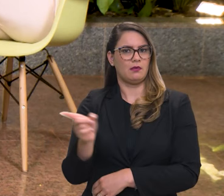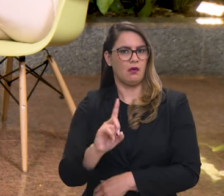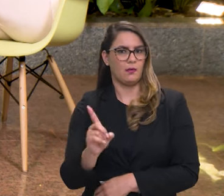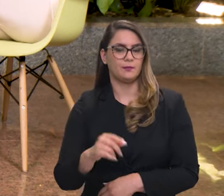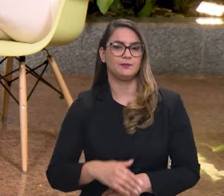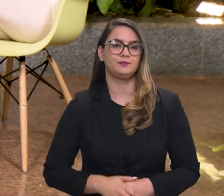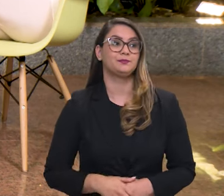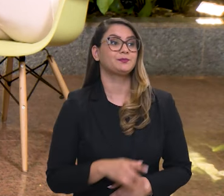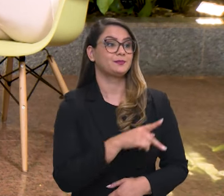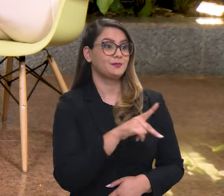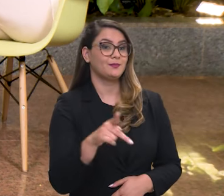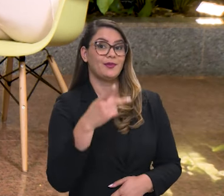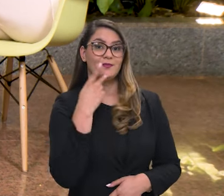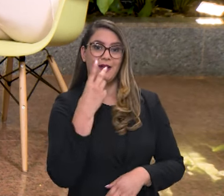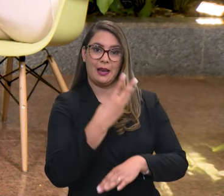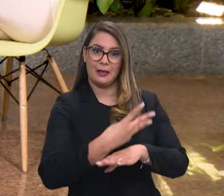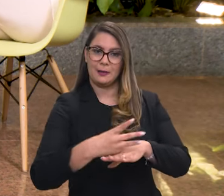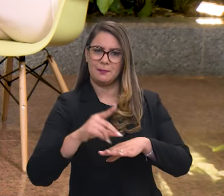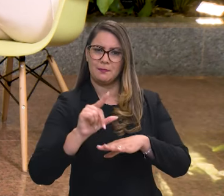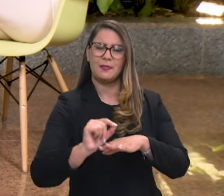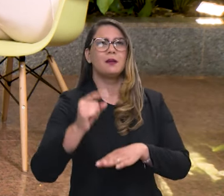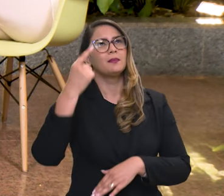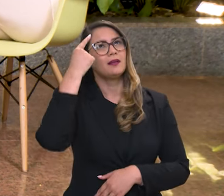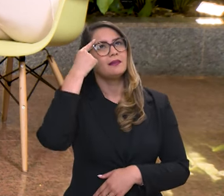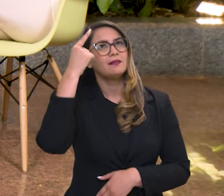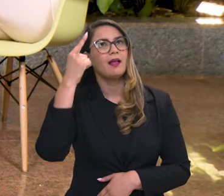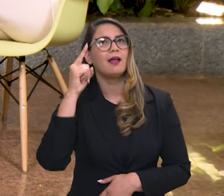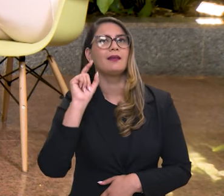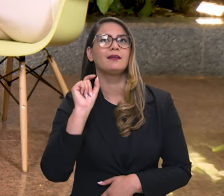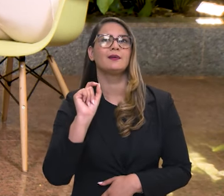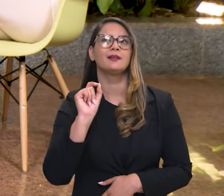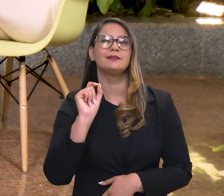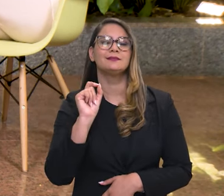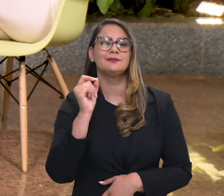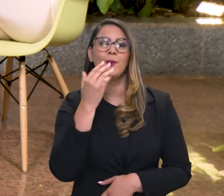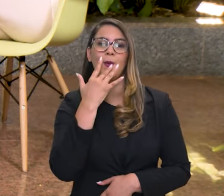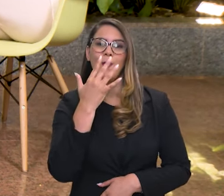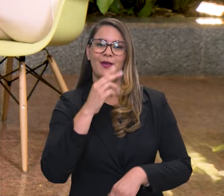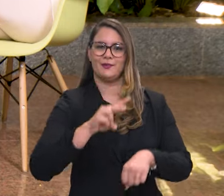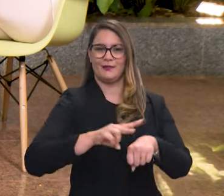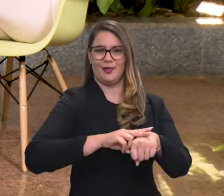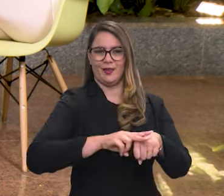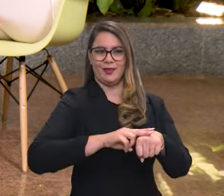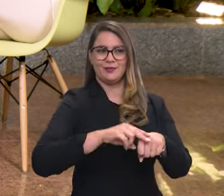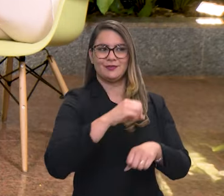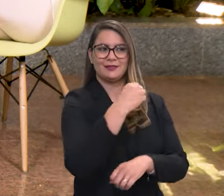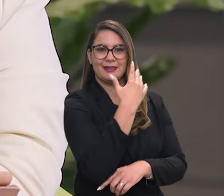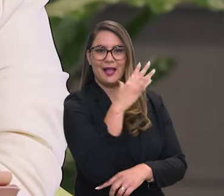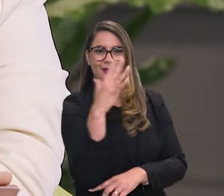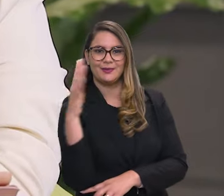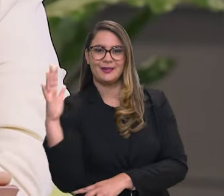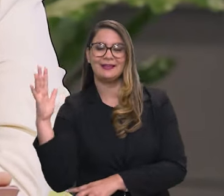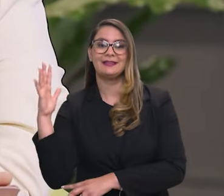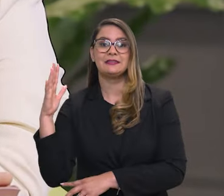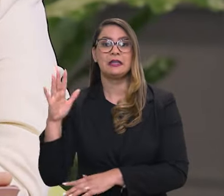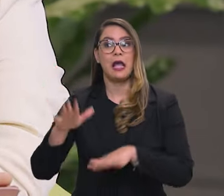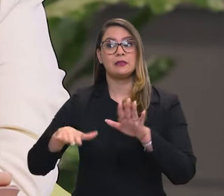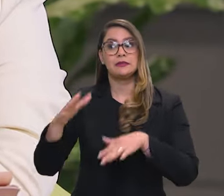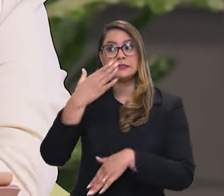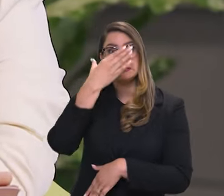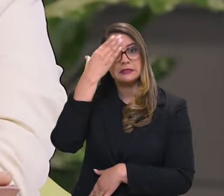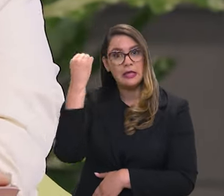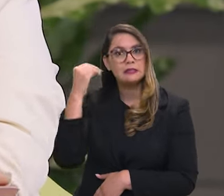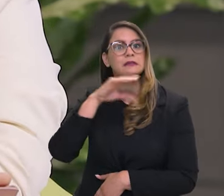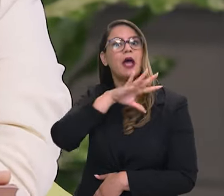Certo. Presidente, a gente fala de Ibama e muitas vezes vem na ideia o verde, a natureza, e a gente